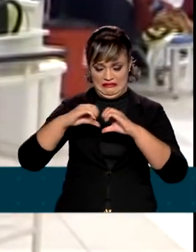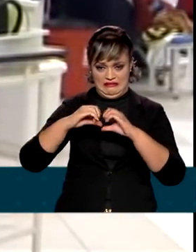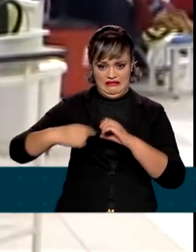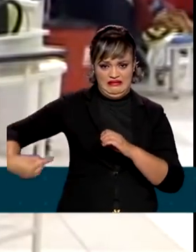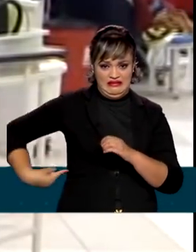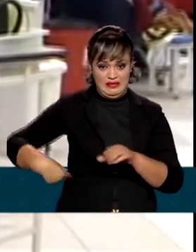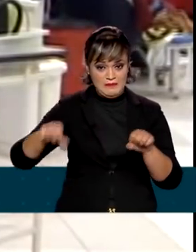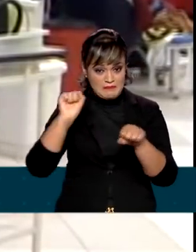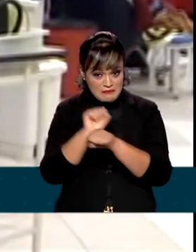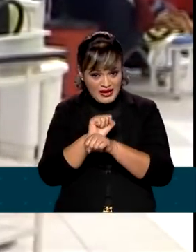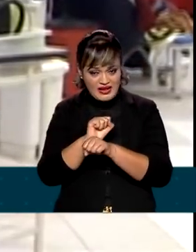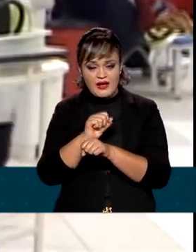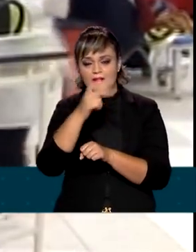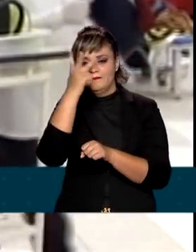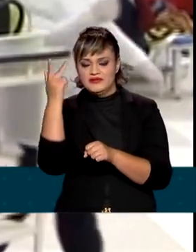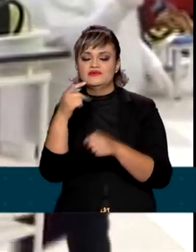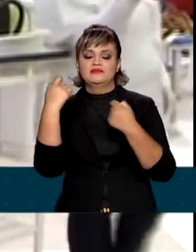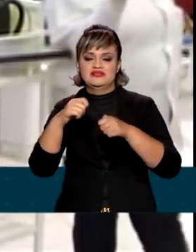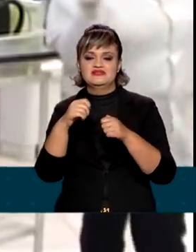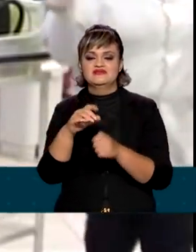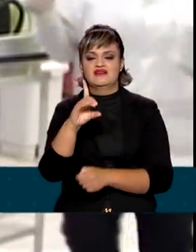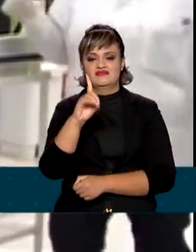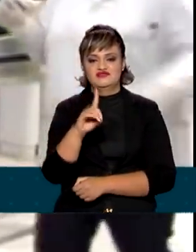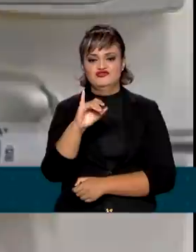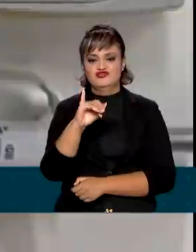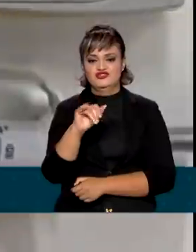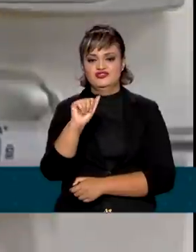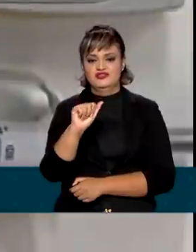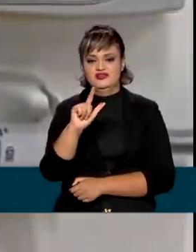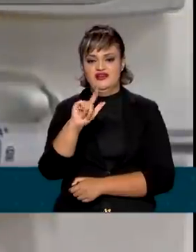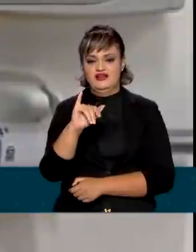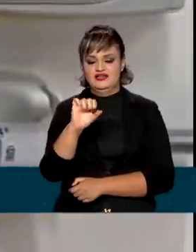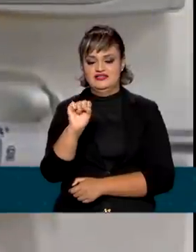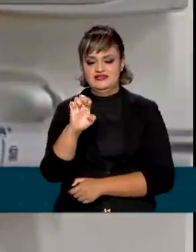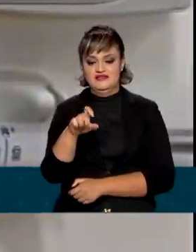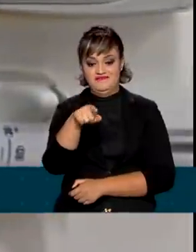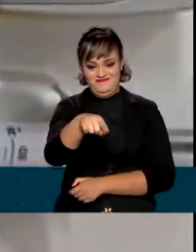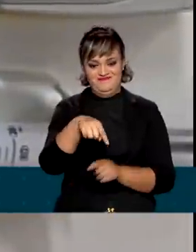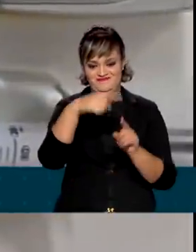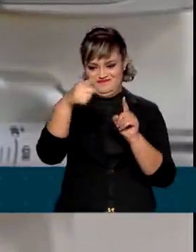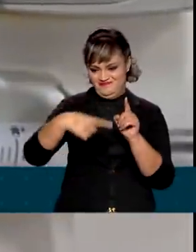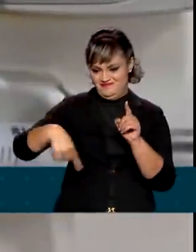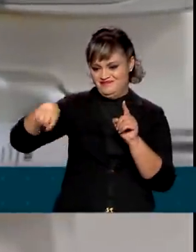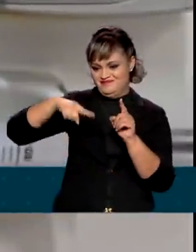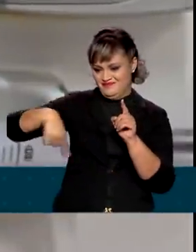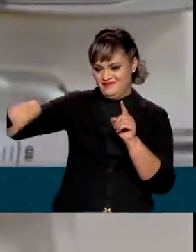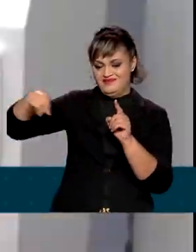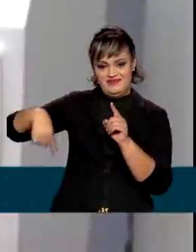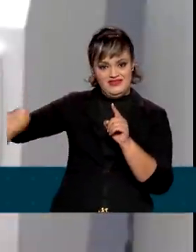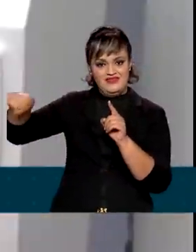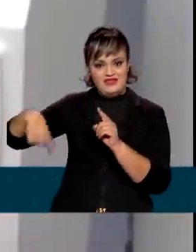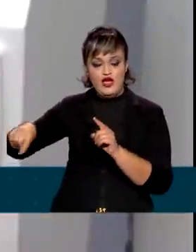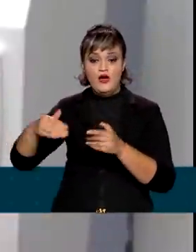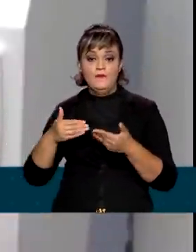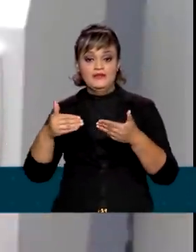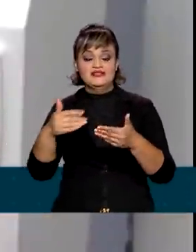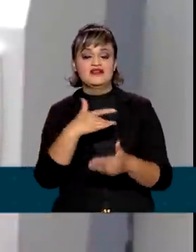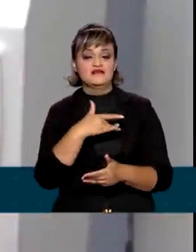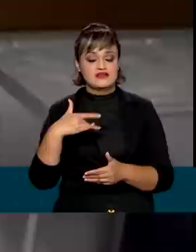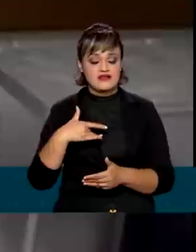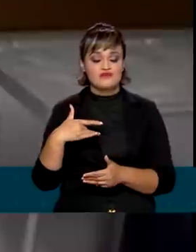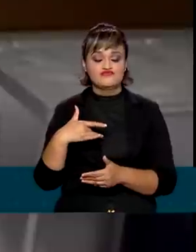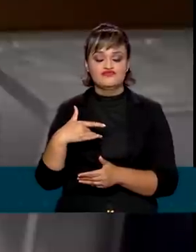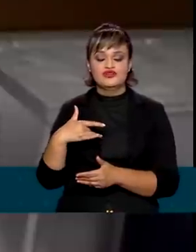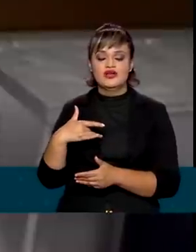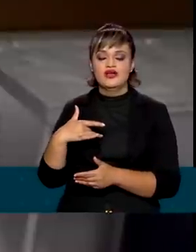de funcionar, o paciente precisa fazer diálise. Com a nova portaria do Ministério da Saúde, os valores repassados às